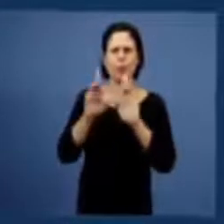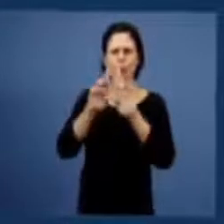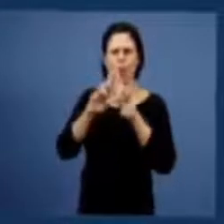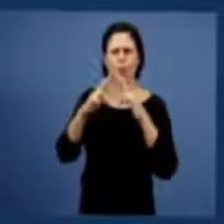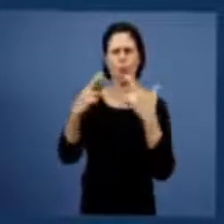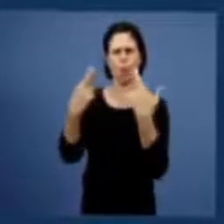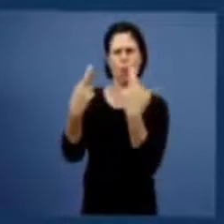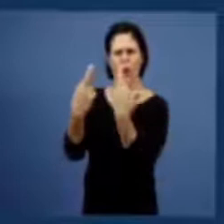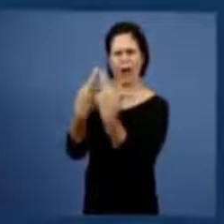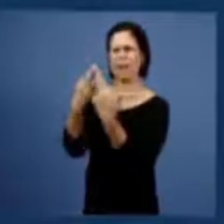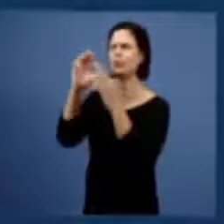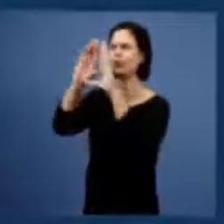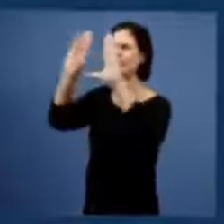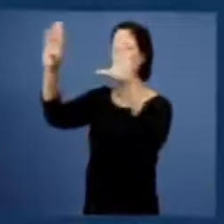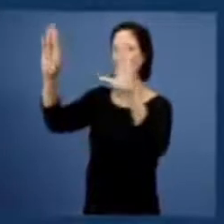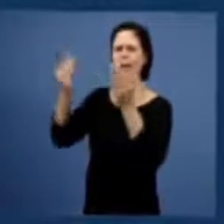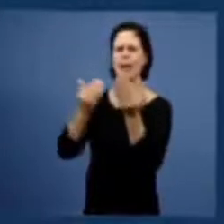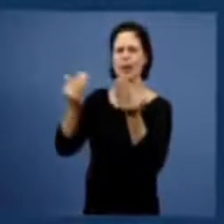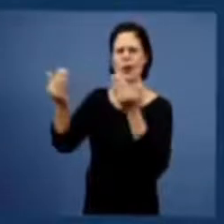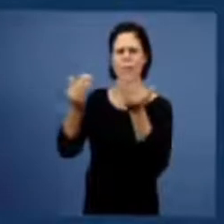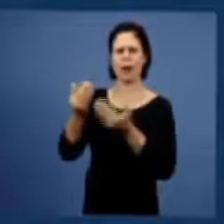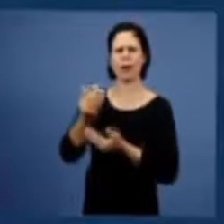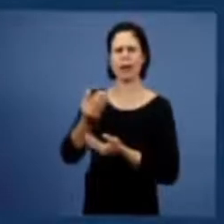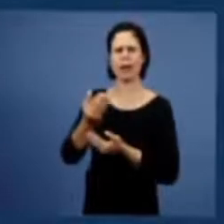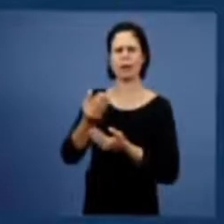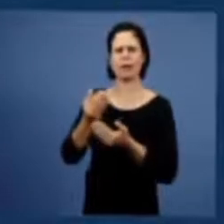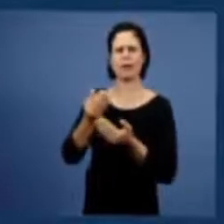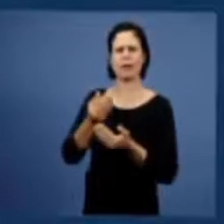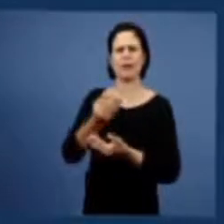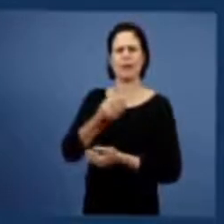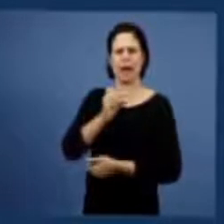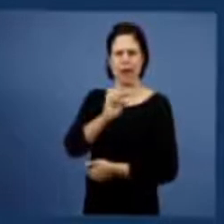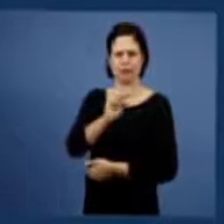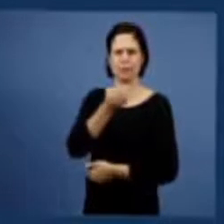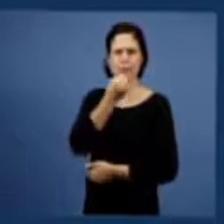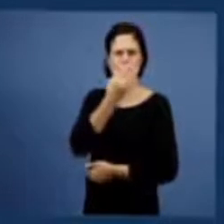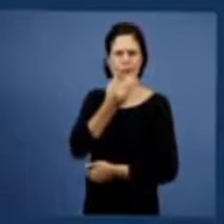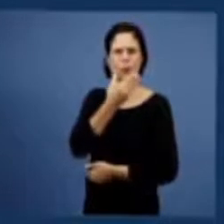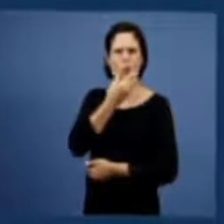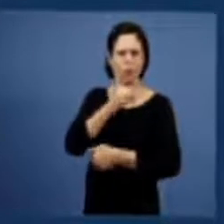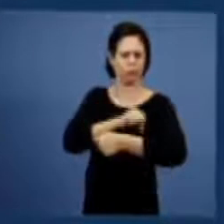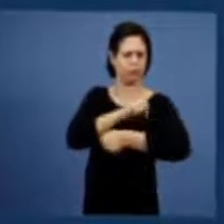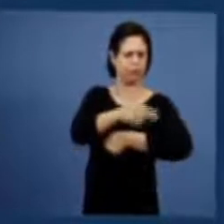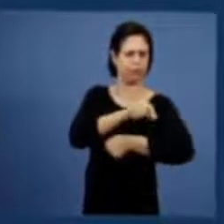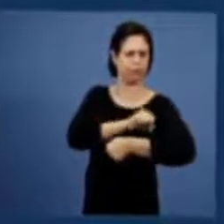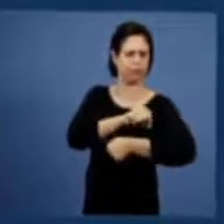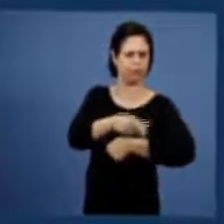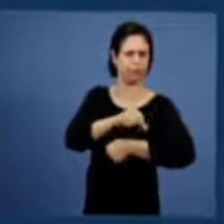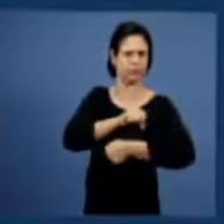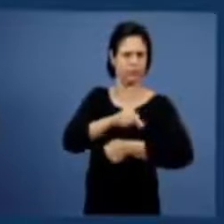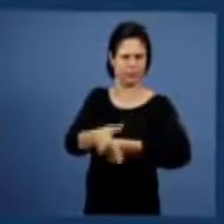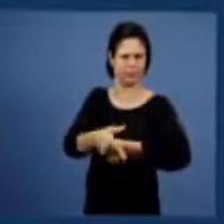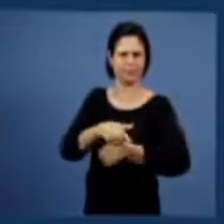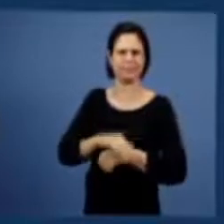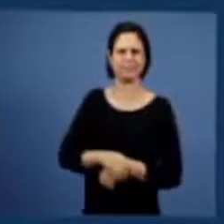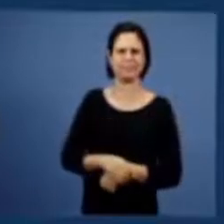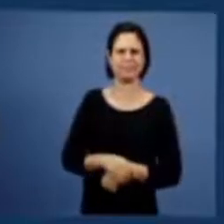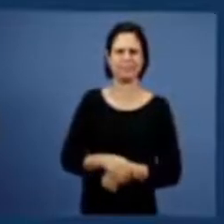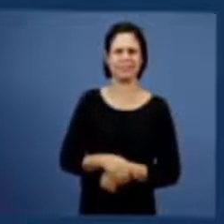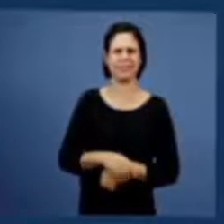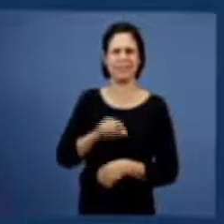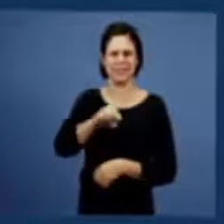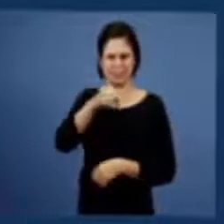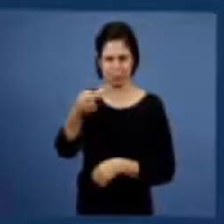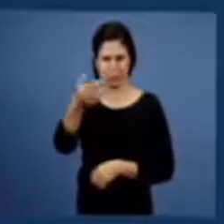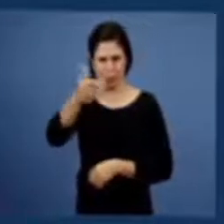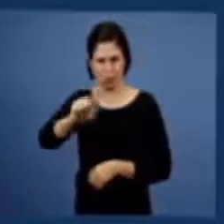semente no seu campo o 27 verso 27 os irmãos podem acompanhar estão com as livras abertas e o servo do pai de